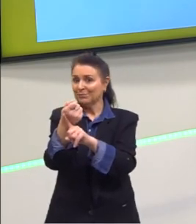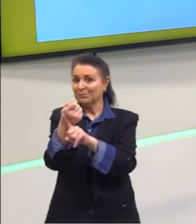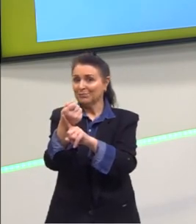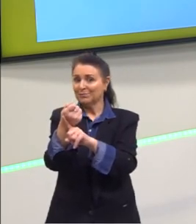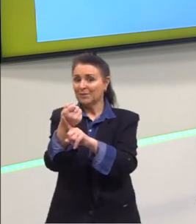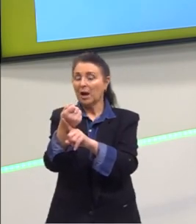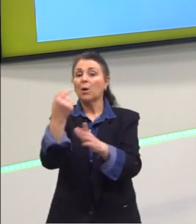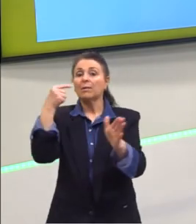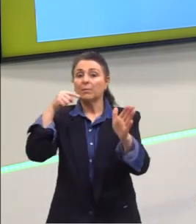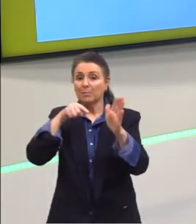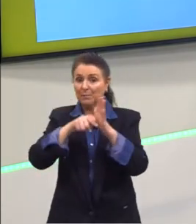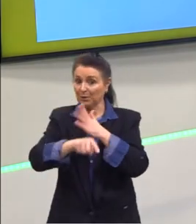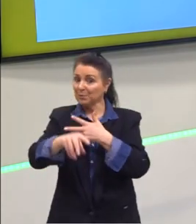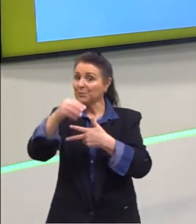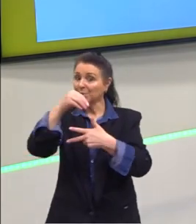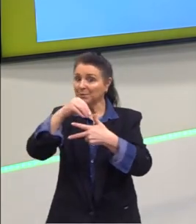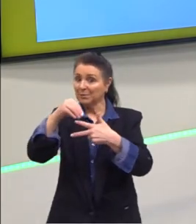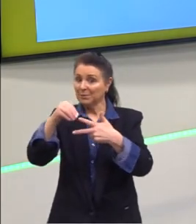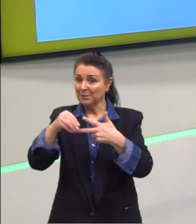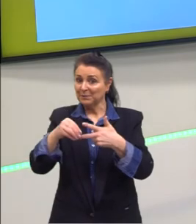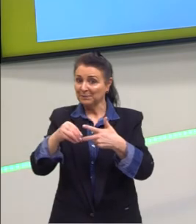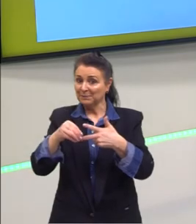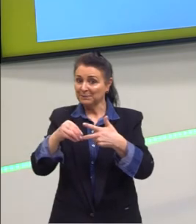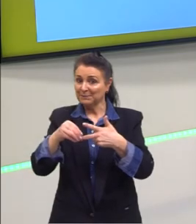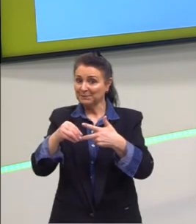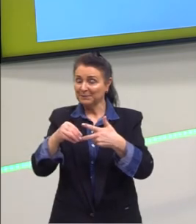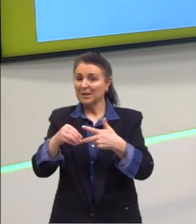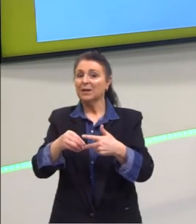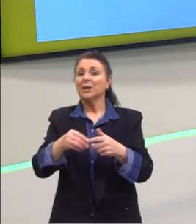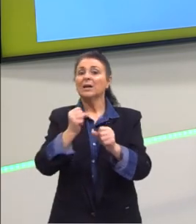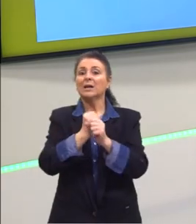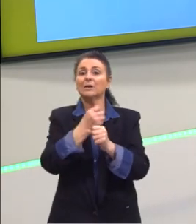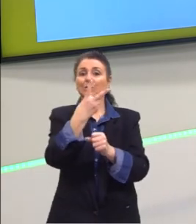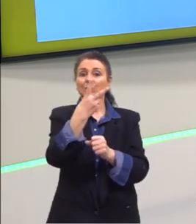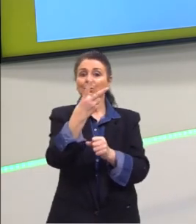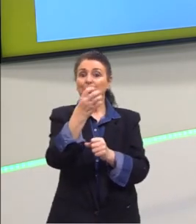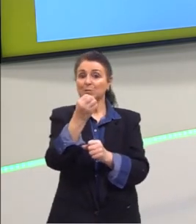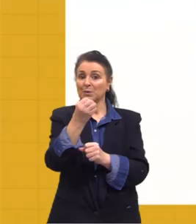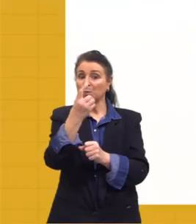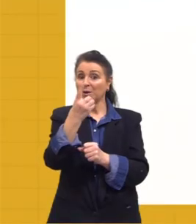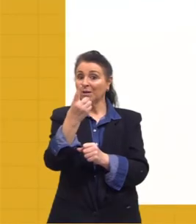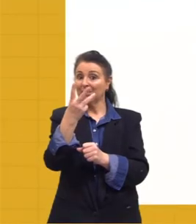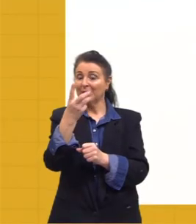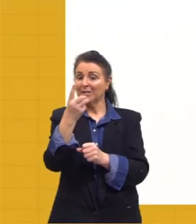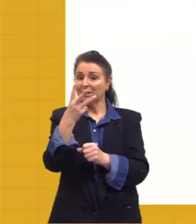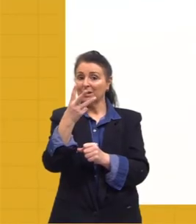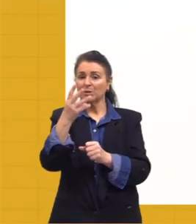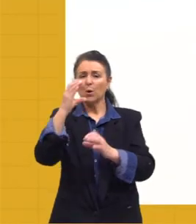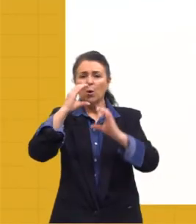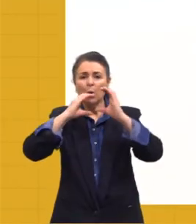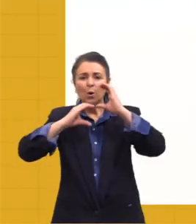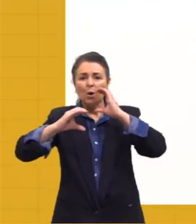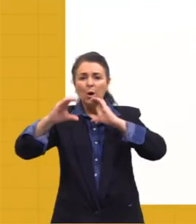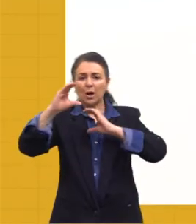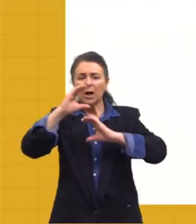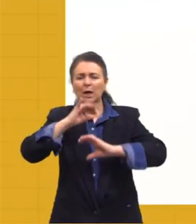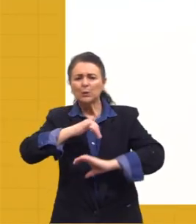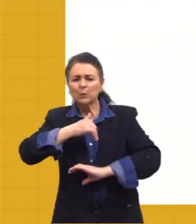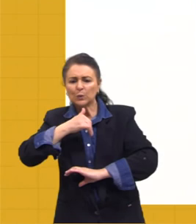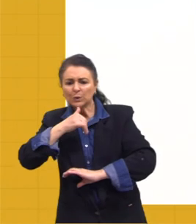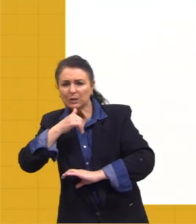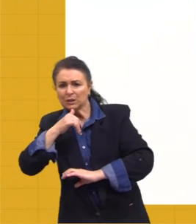aí aqui vamos para uma questão do Enem ali de 2013, o canto triste dos conquistados.